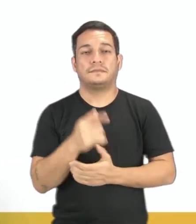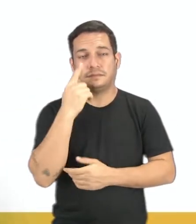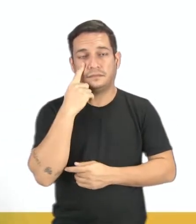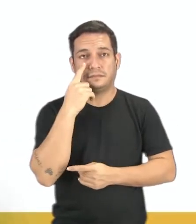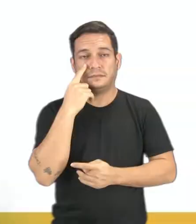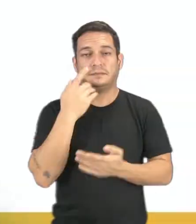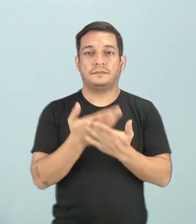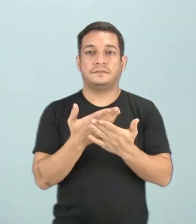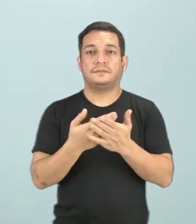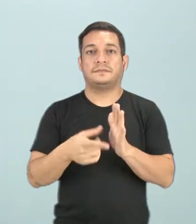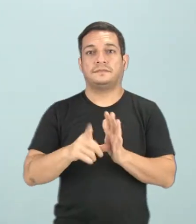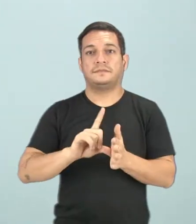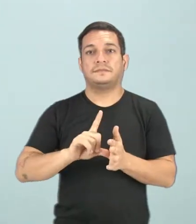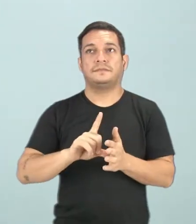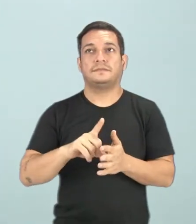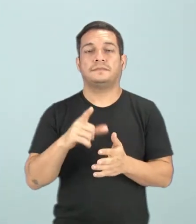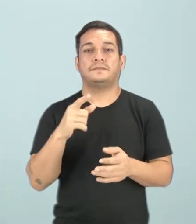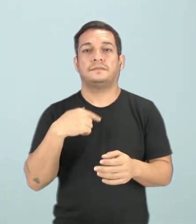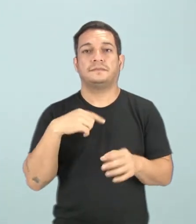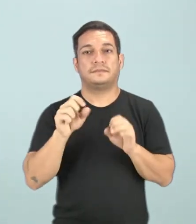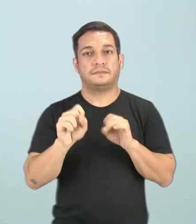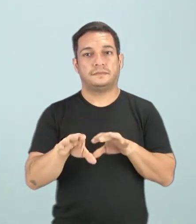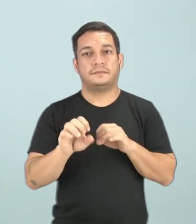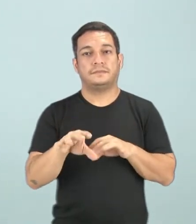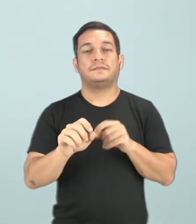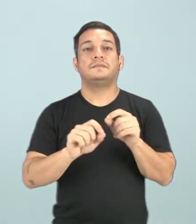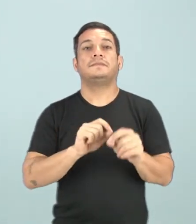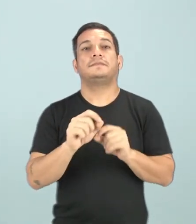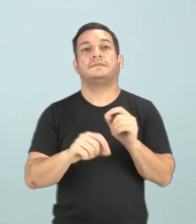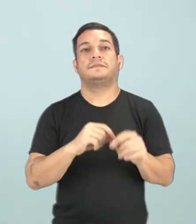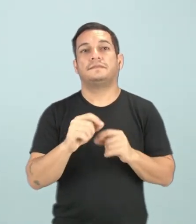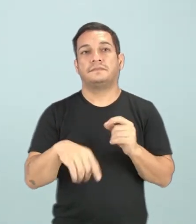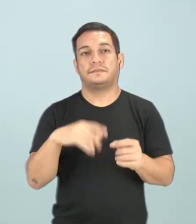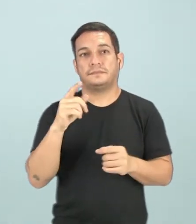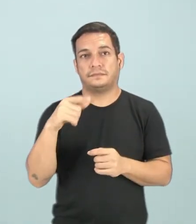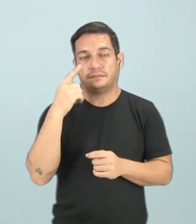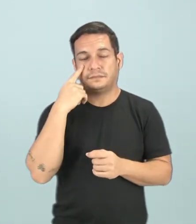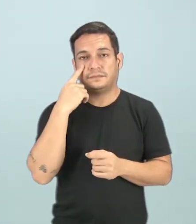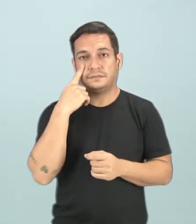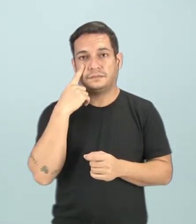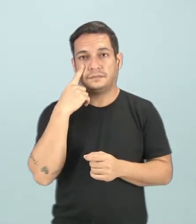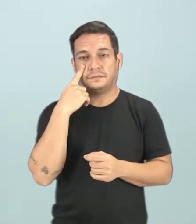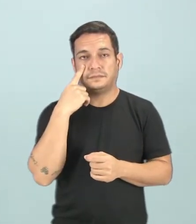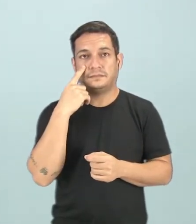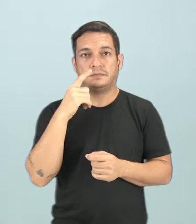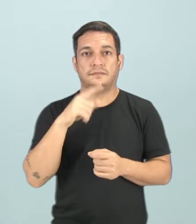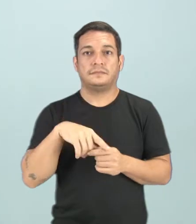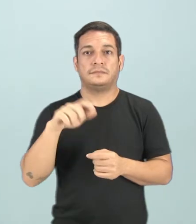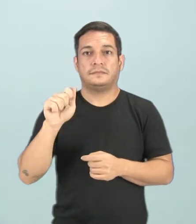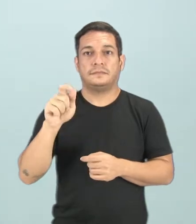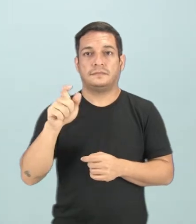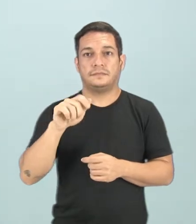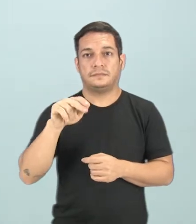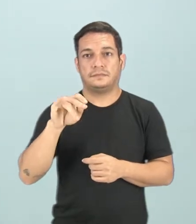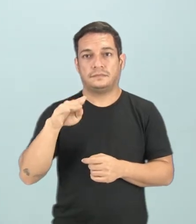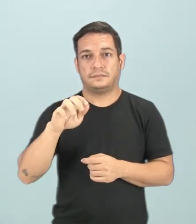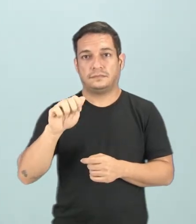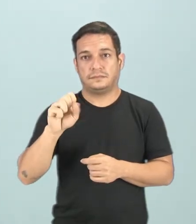só, nas aulas anteriores nós tratamos acerca dos axiomas